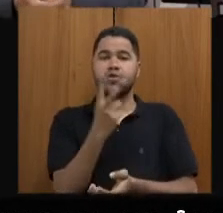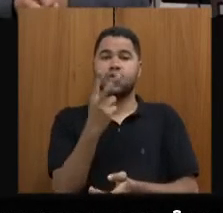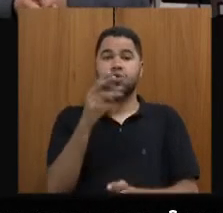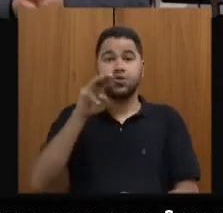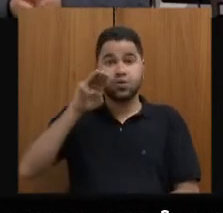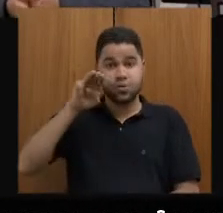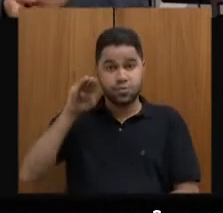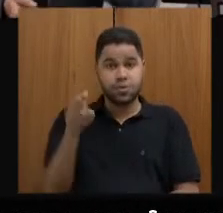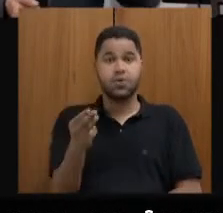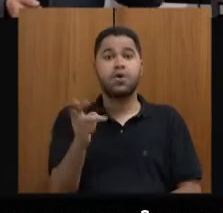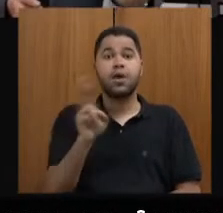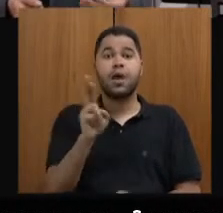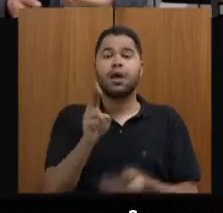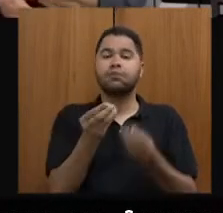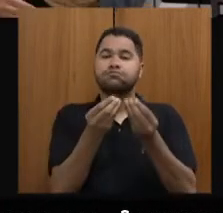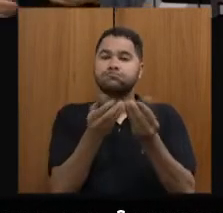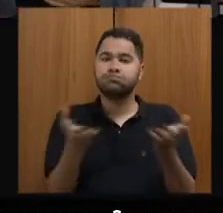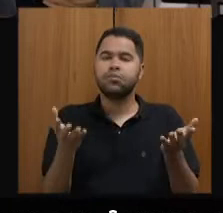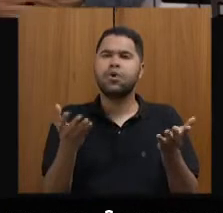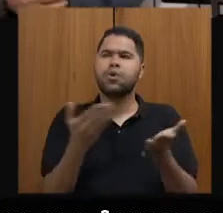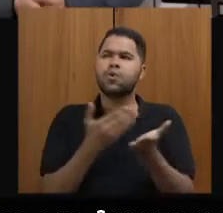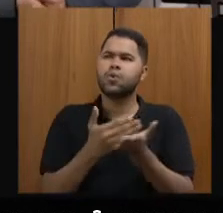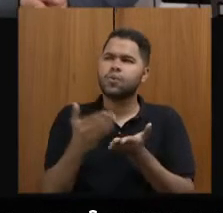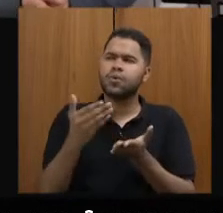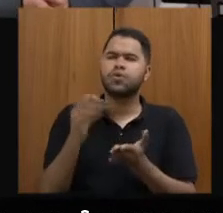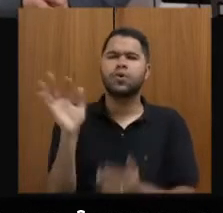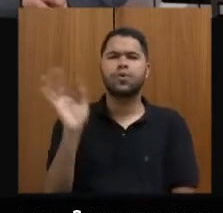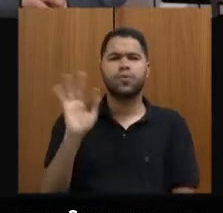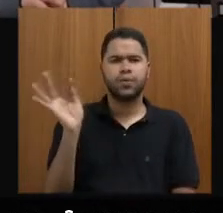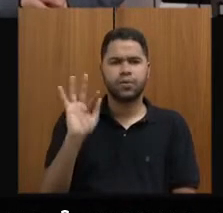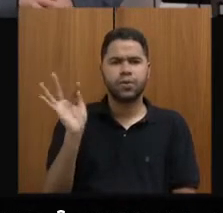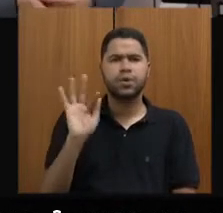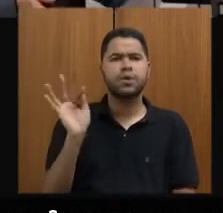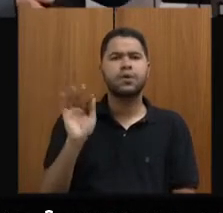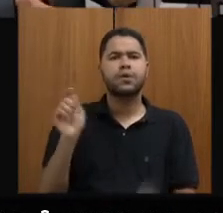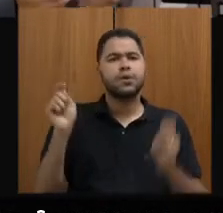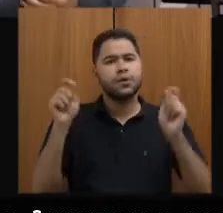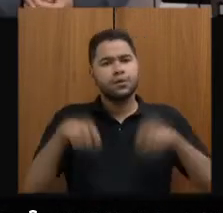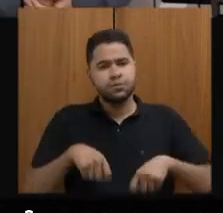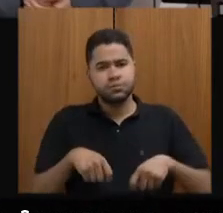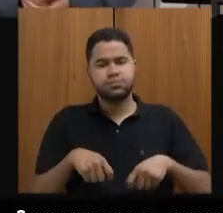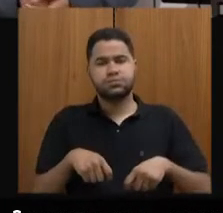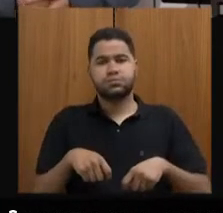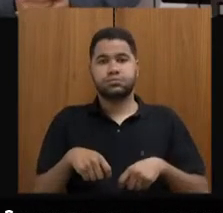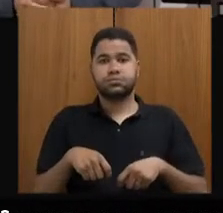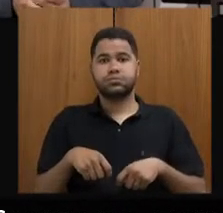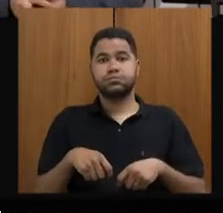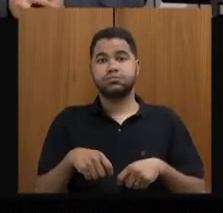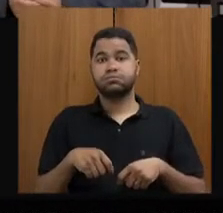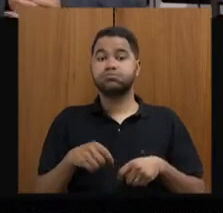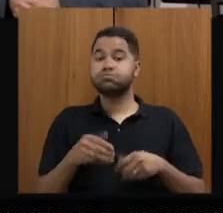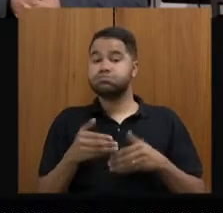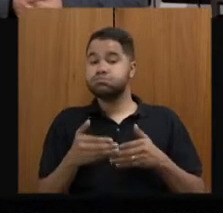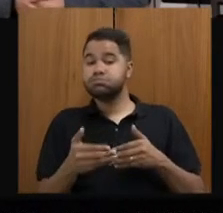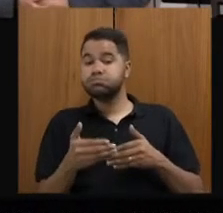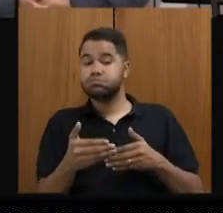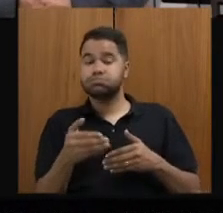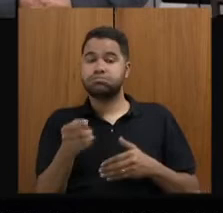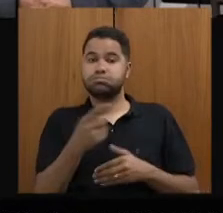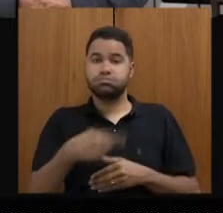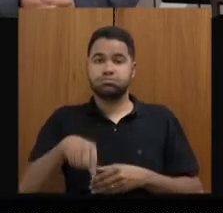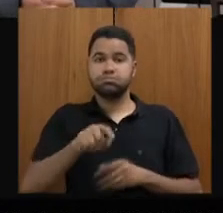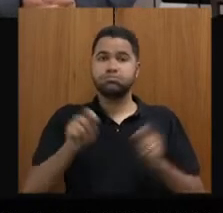vai possibilitar, nós começamos em fevereiro, a obra vai possibilitar que, em breve, nós